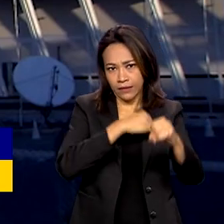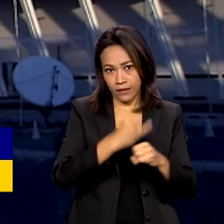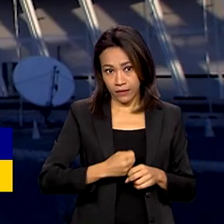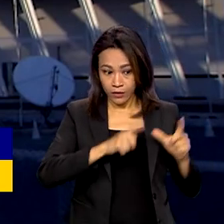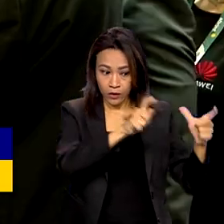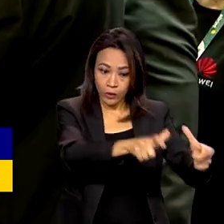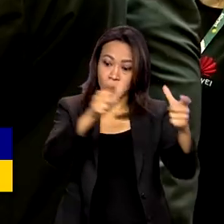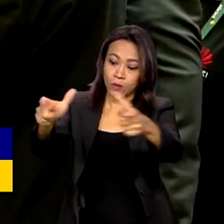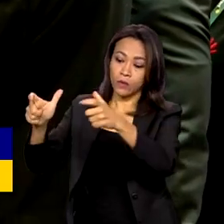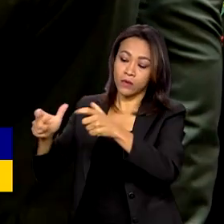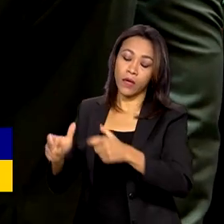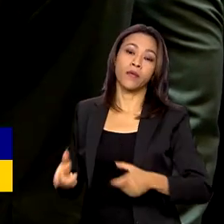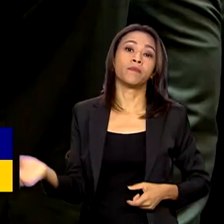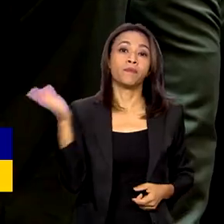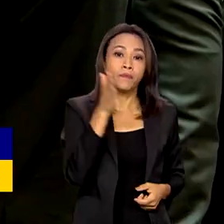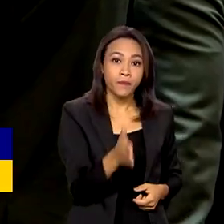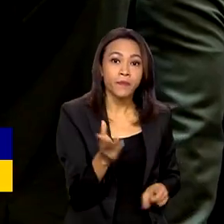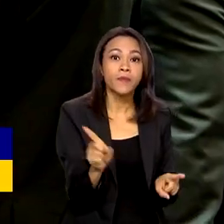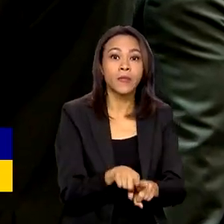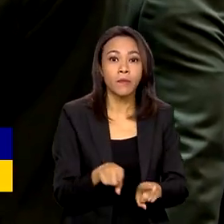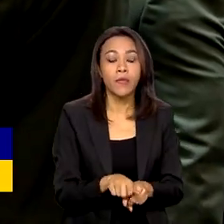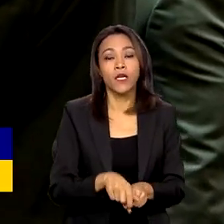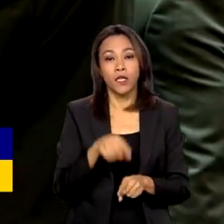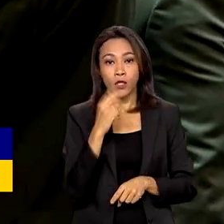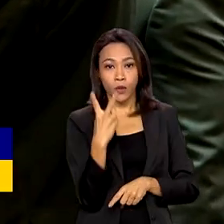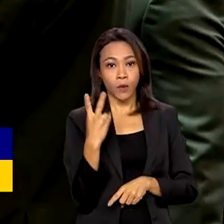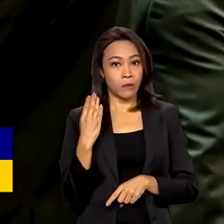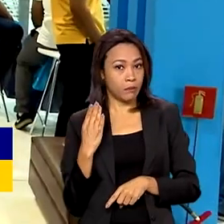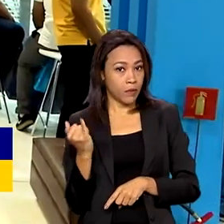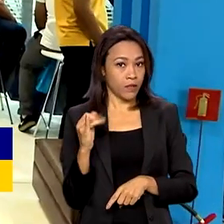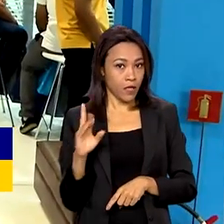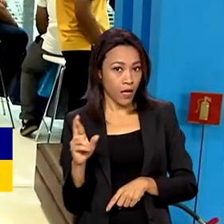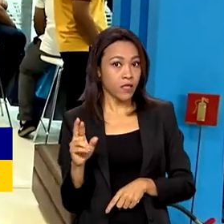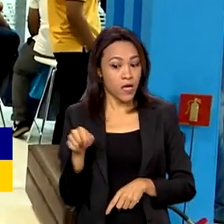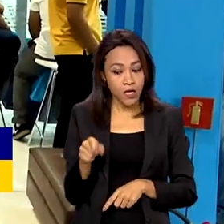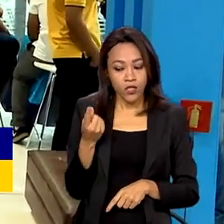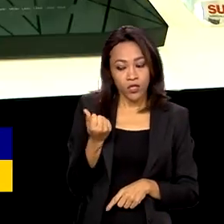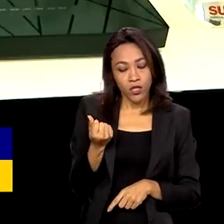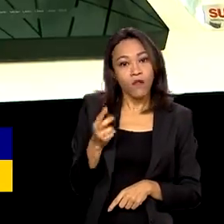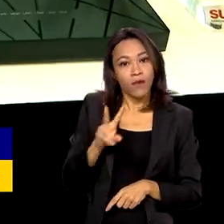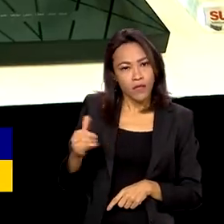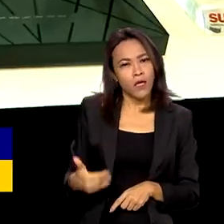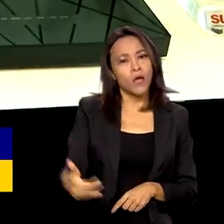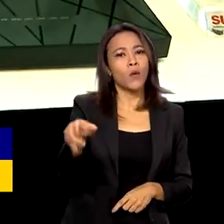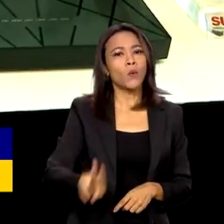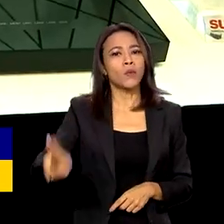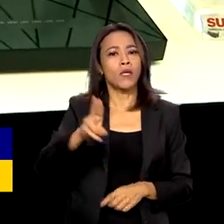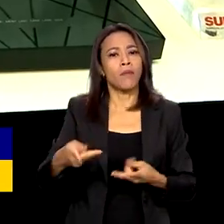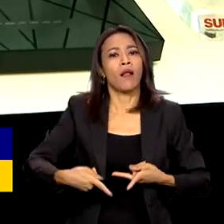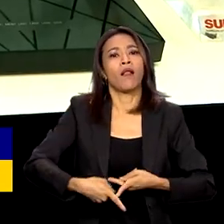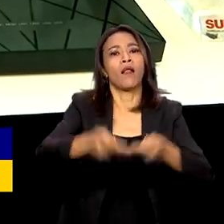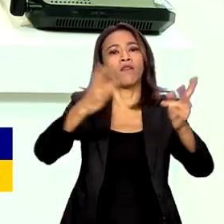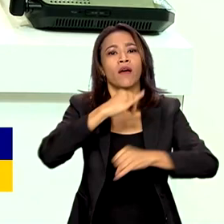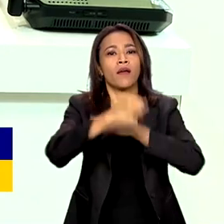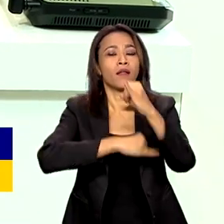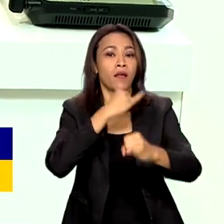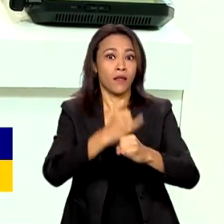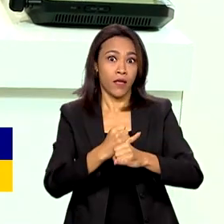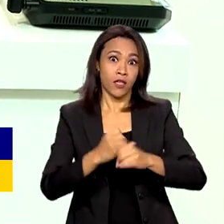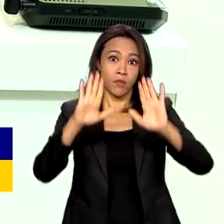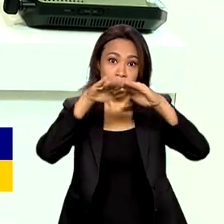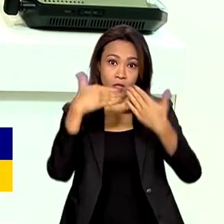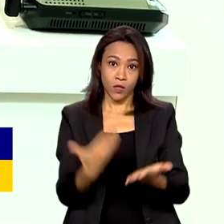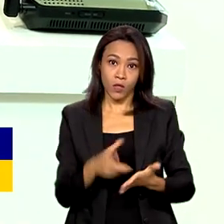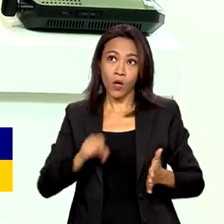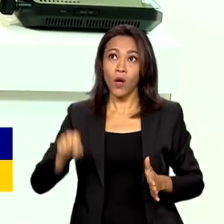localidades. Além disso, parte dos 2 bilhões de reais será usada para levar banda larga a escolas públicas e hospitais